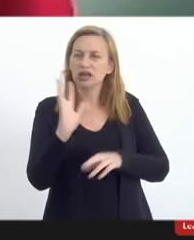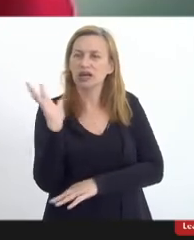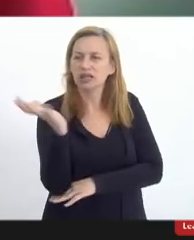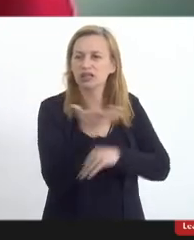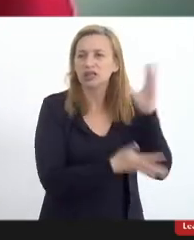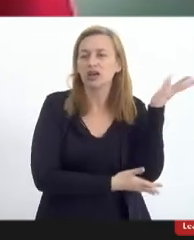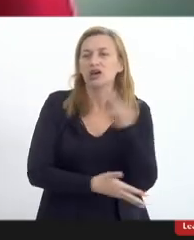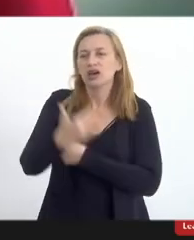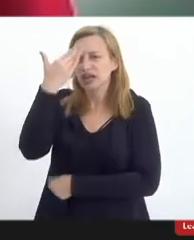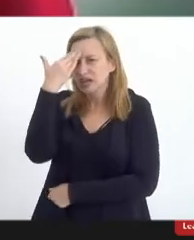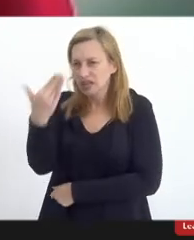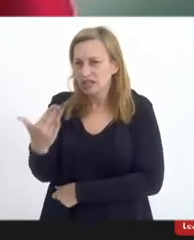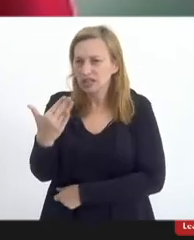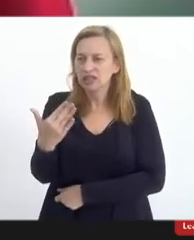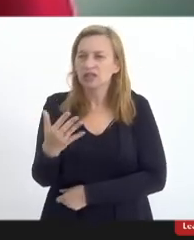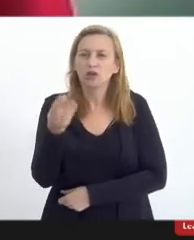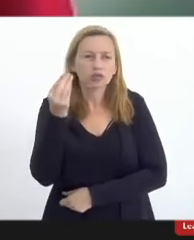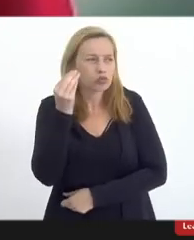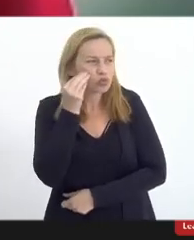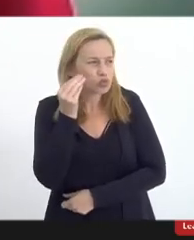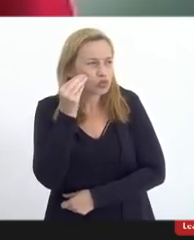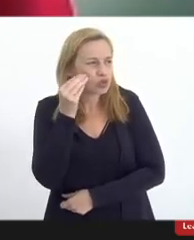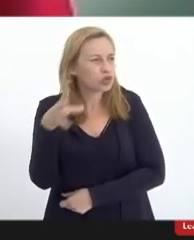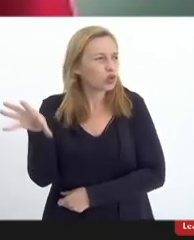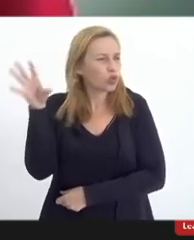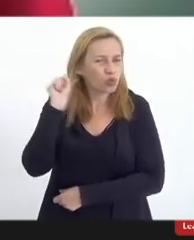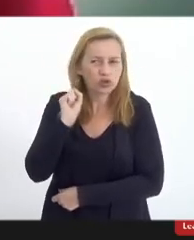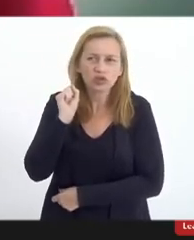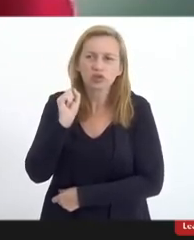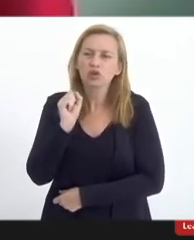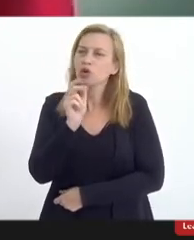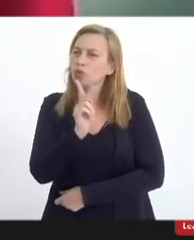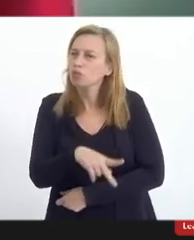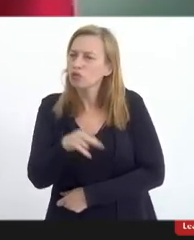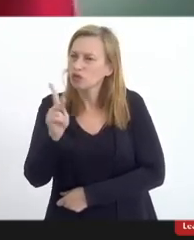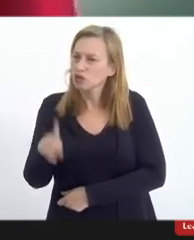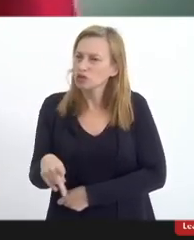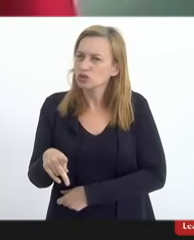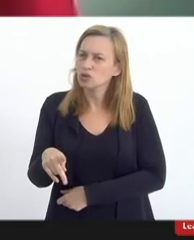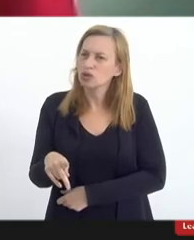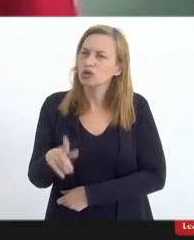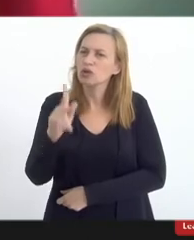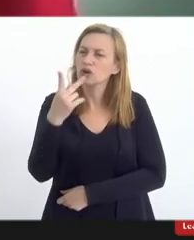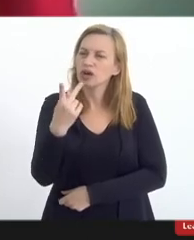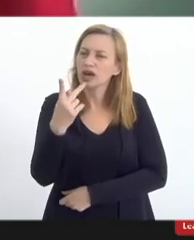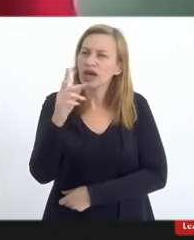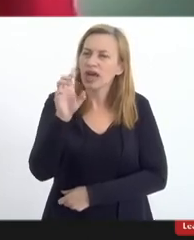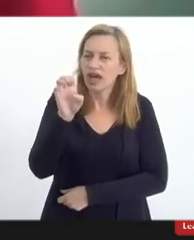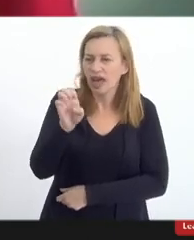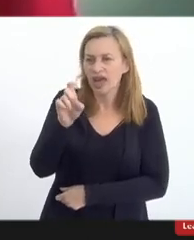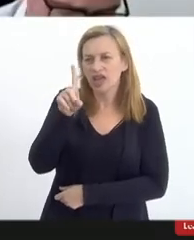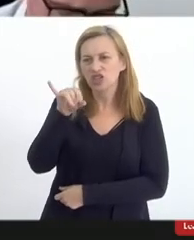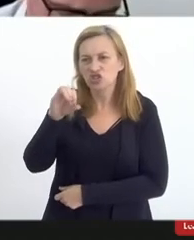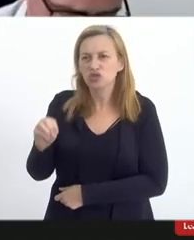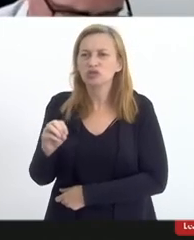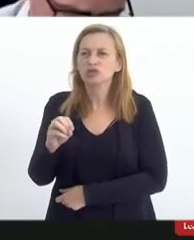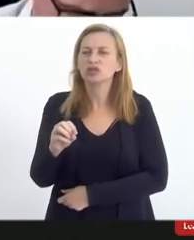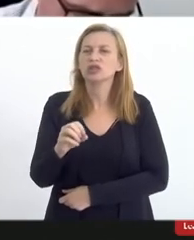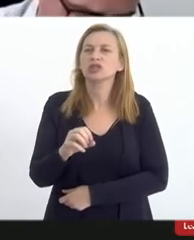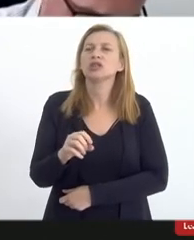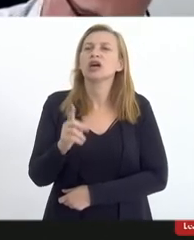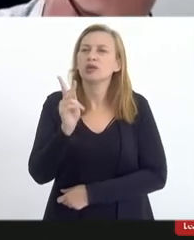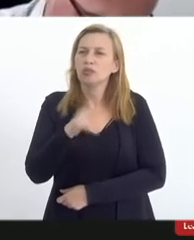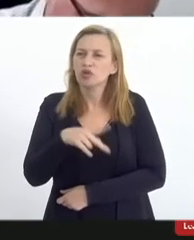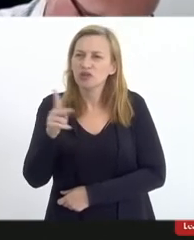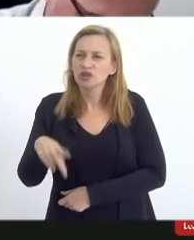agradecer a oportunidade de ter ouvido o professor Edio da Silva Júnior a